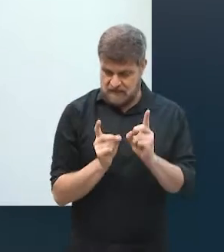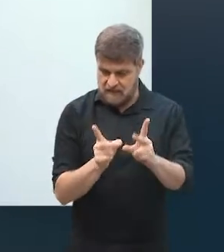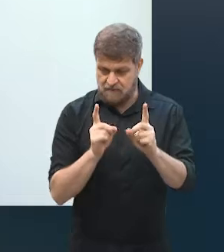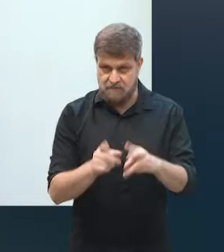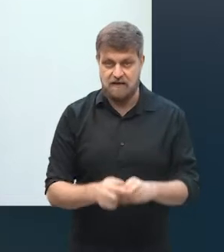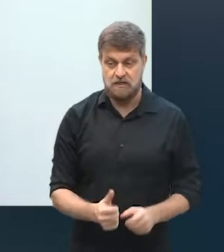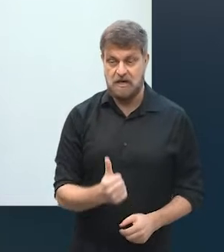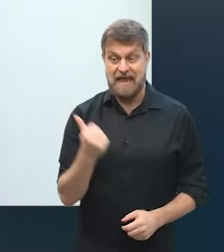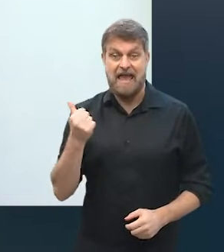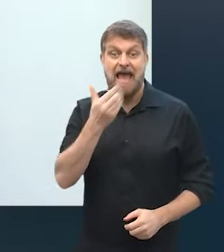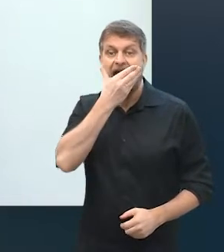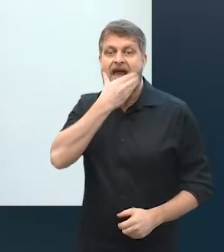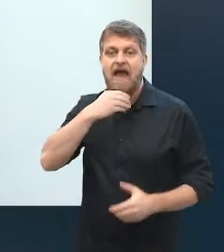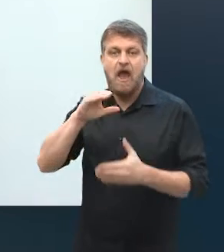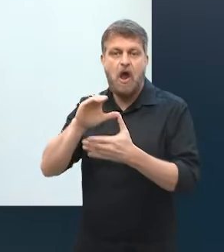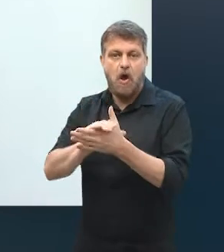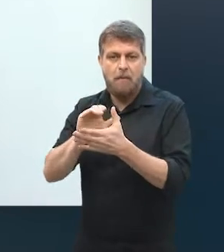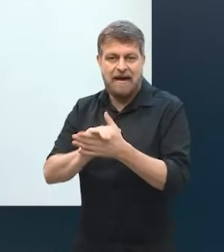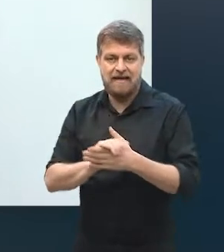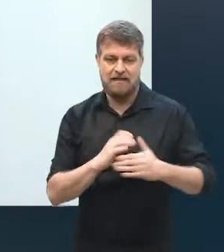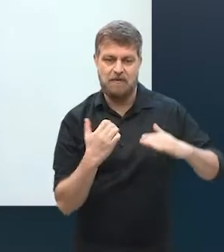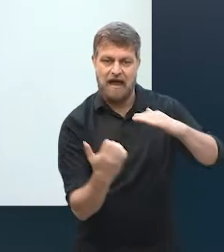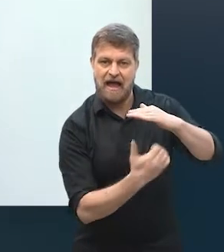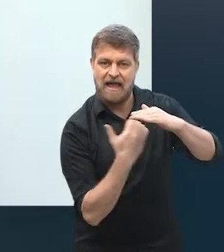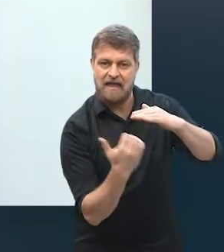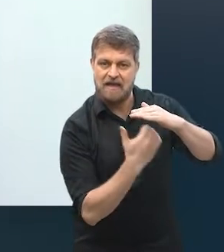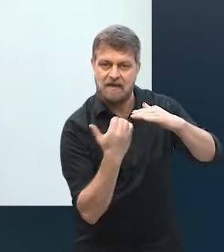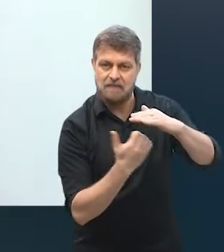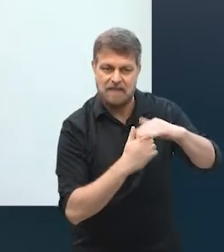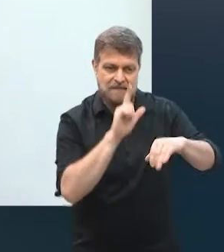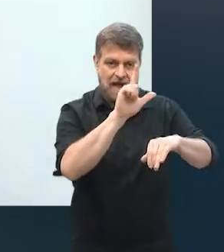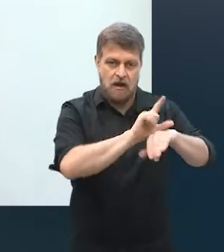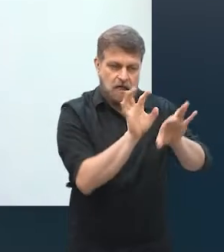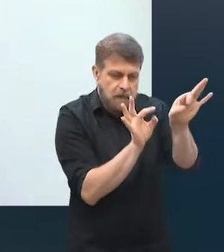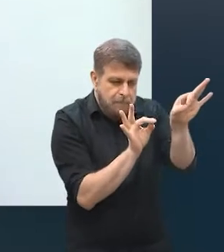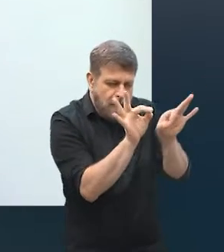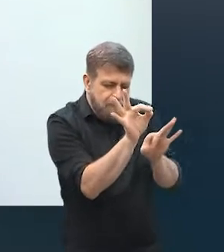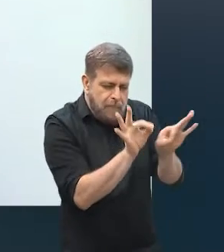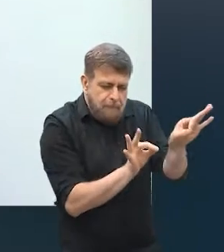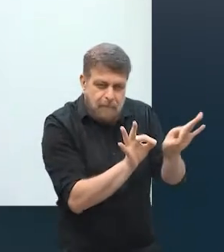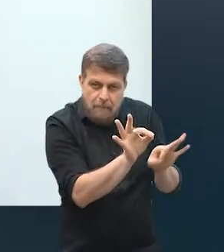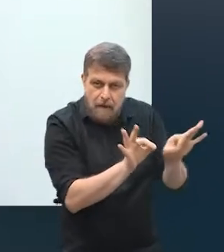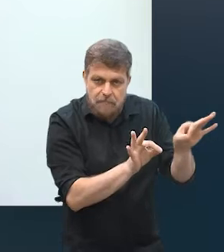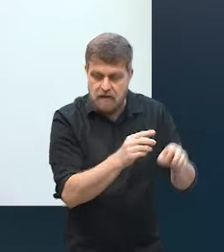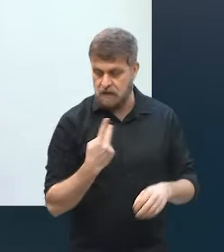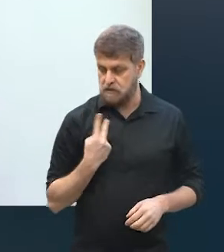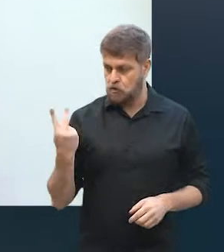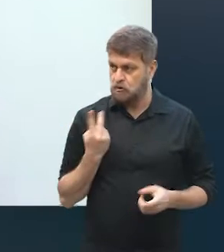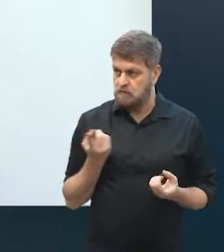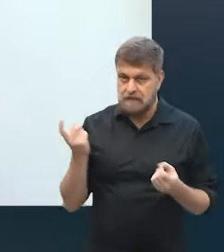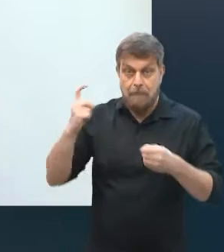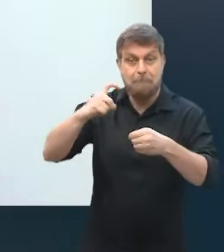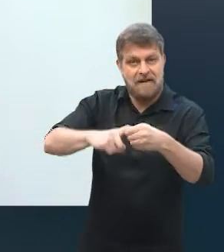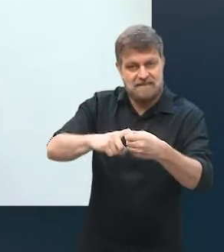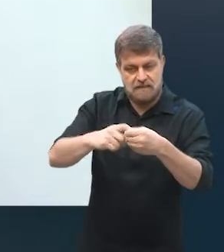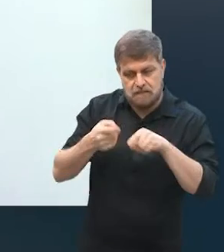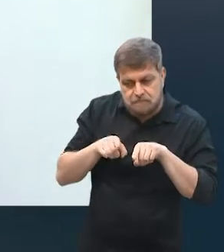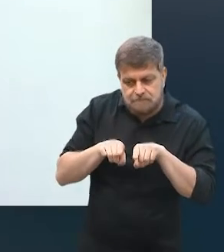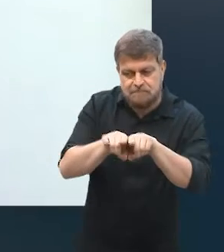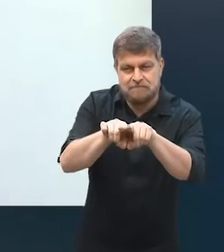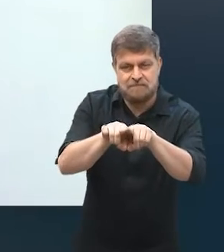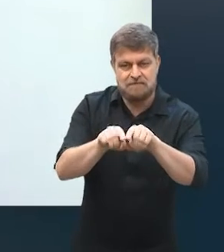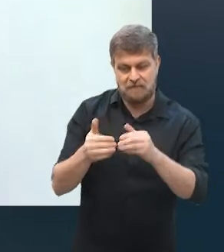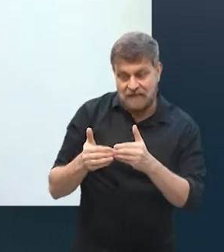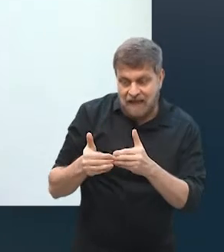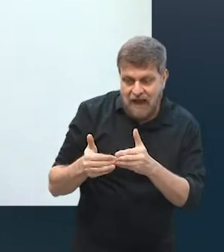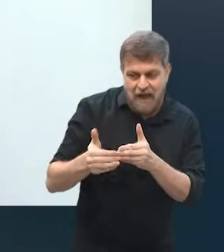eu entro com a estrutura da loja, né? Então, a gente fez essa parceria, né? Demos esse